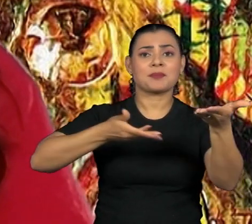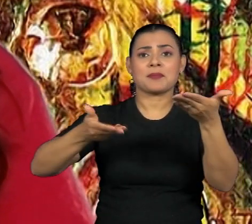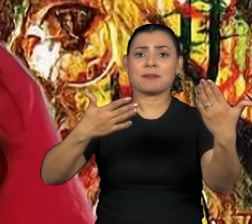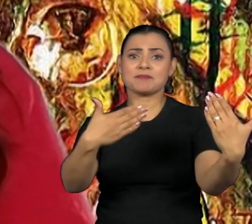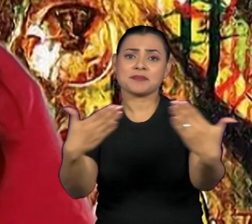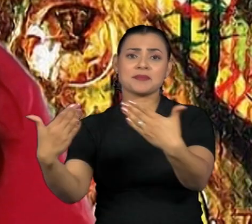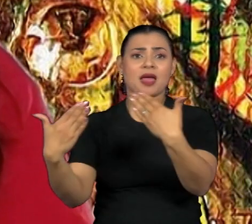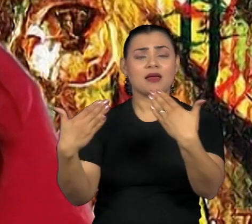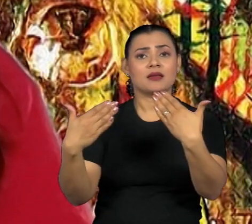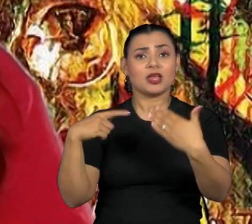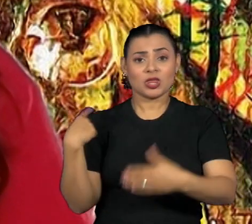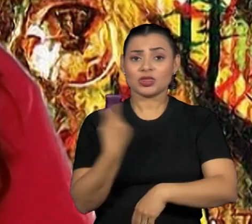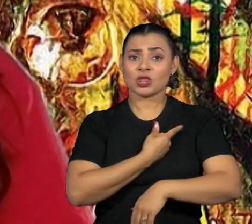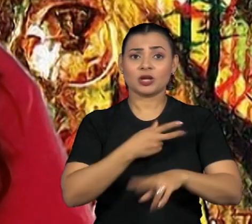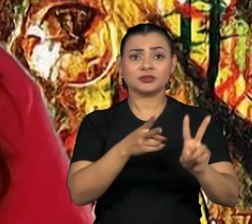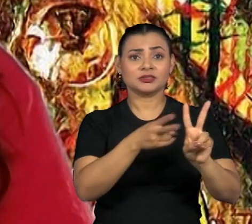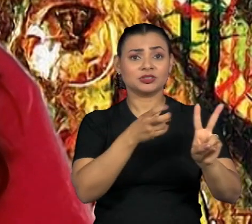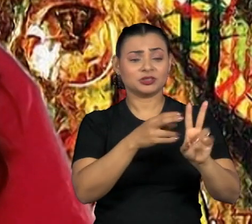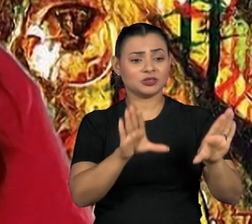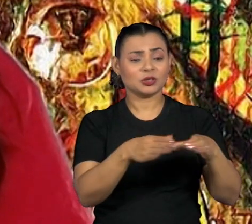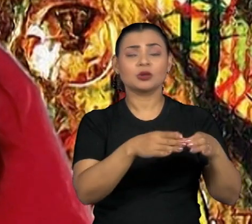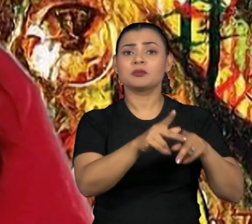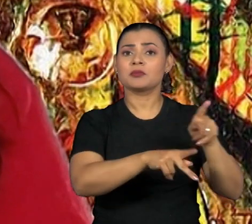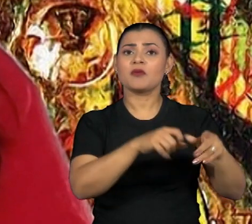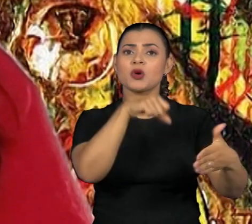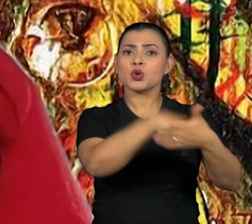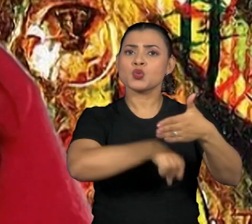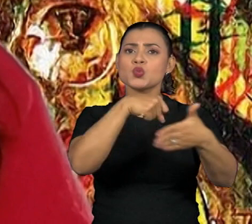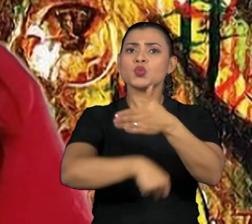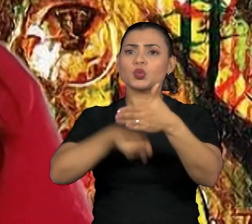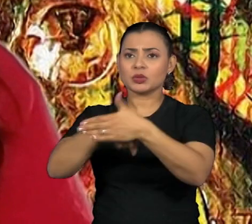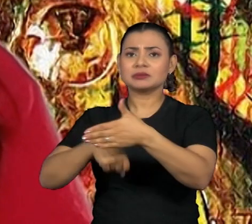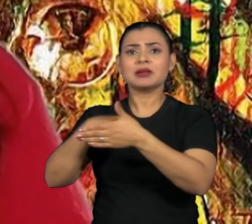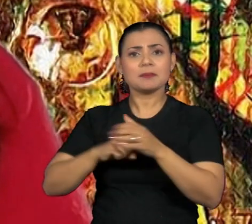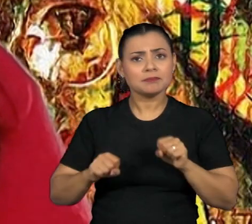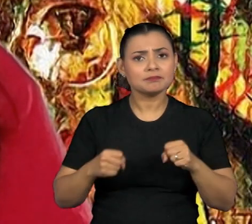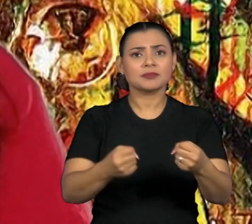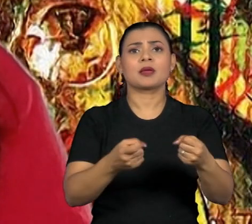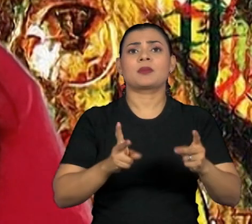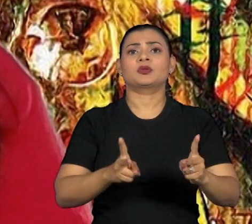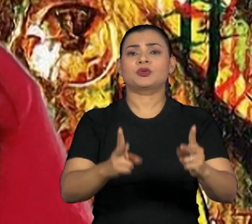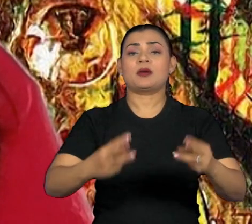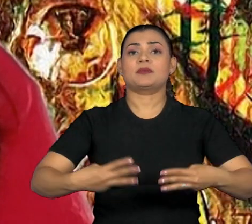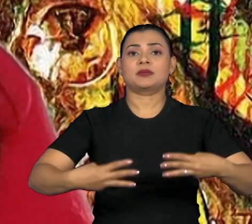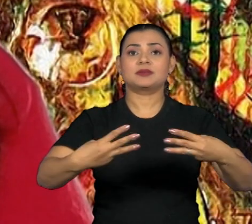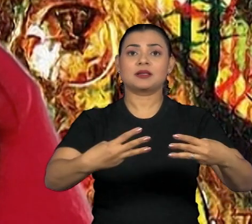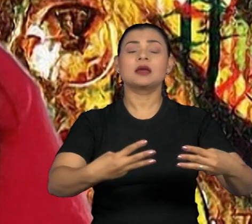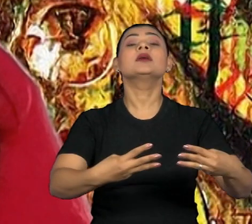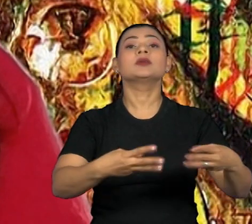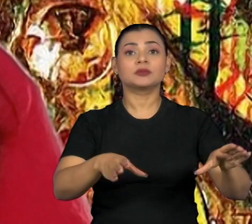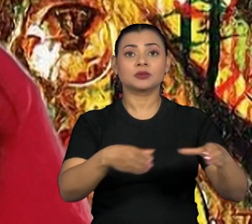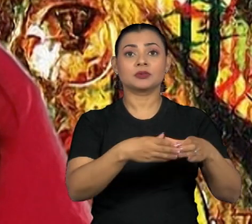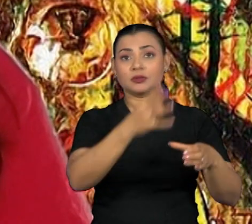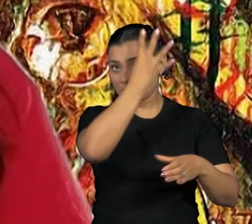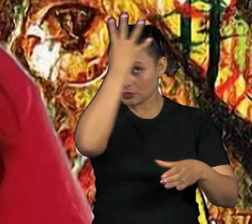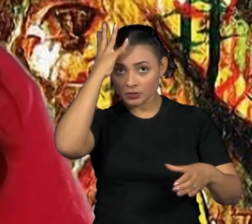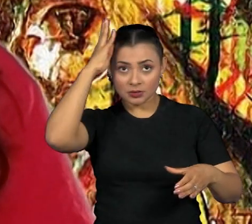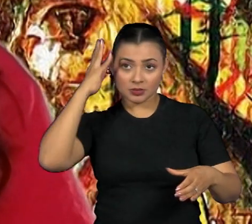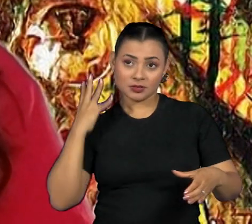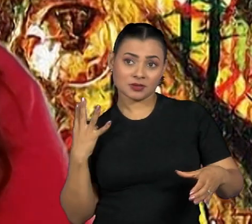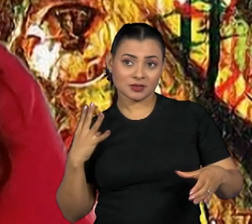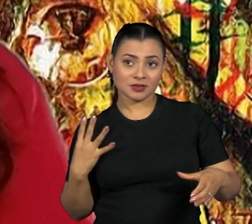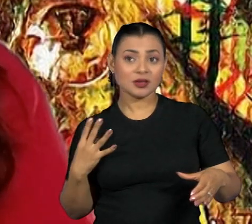e dizer que nós, povos indígenas, estamos aí na luta para manter o nosso Ministério dos Povos Indígenas, junto com a Sônia Guajajara,